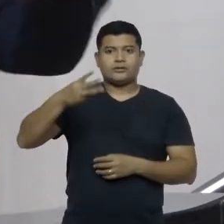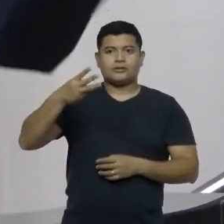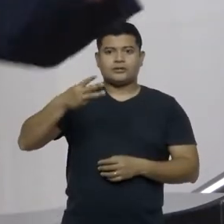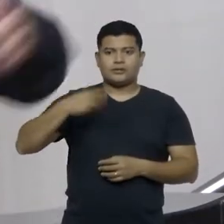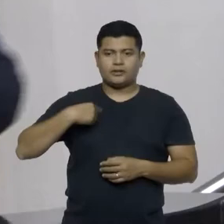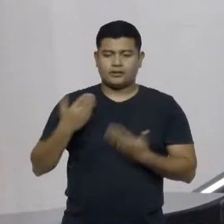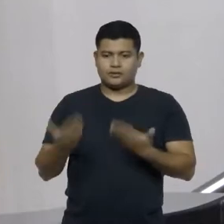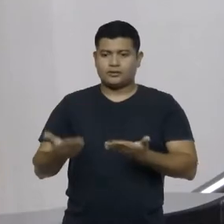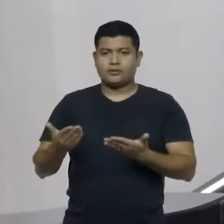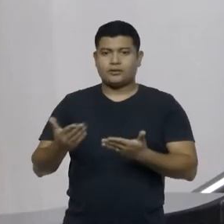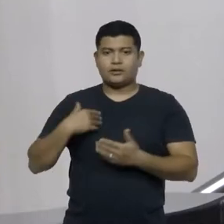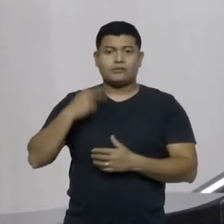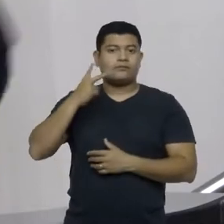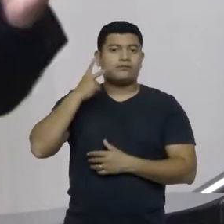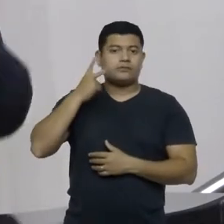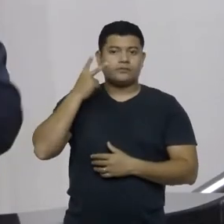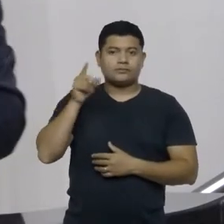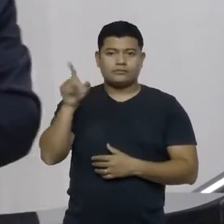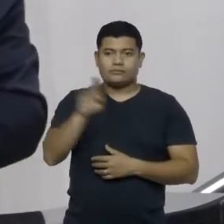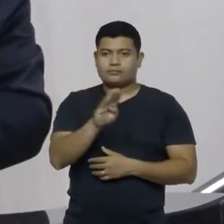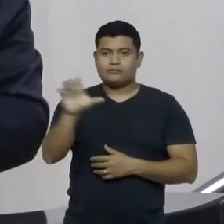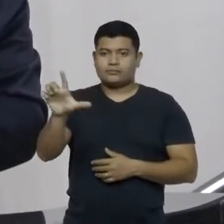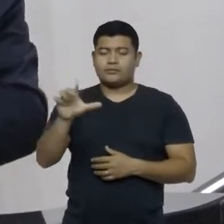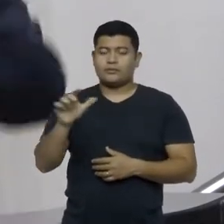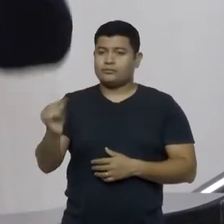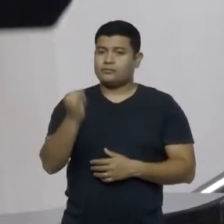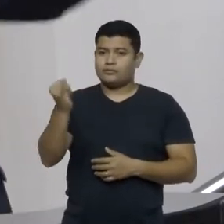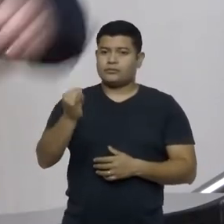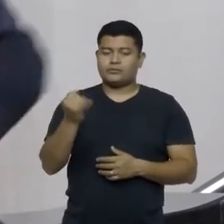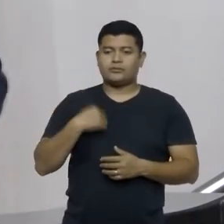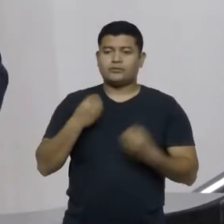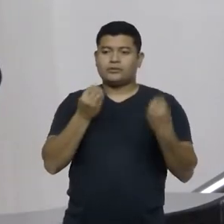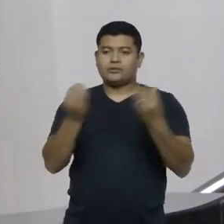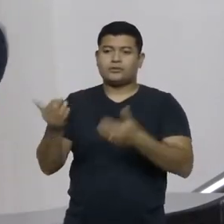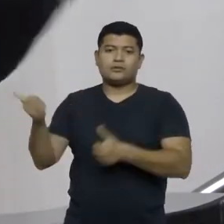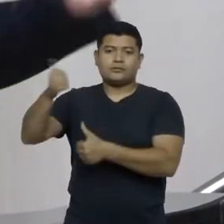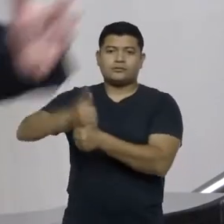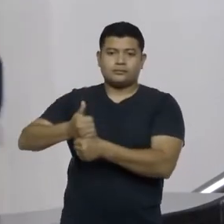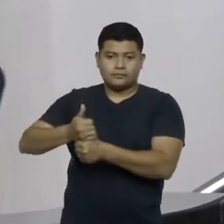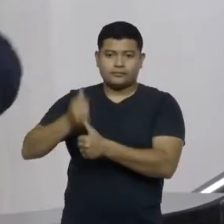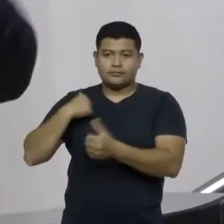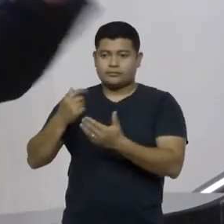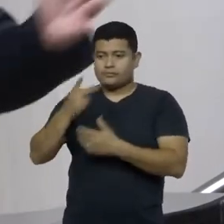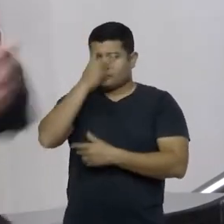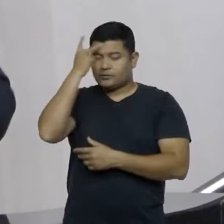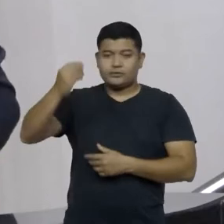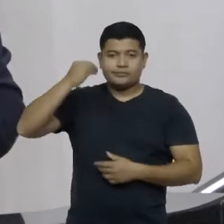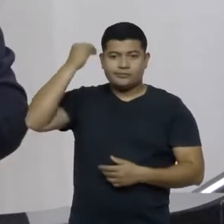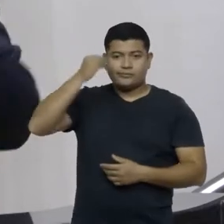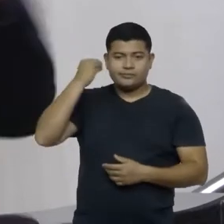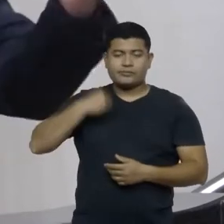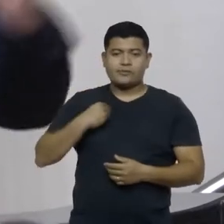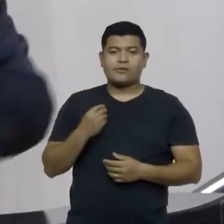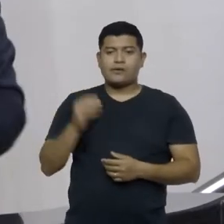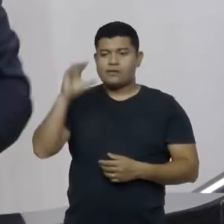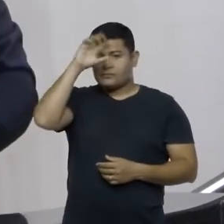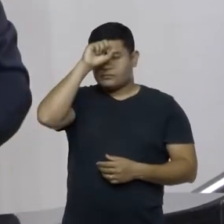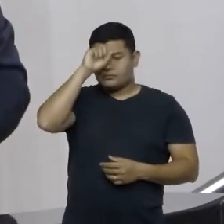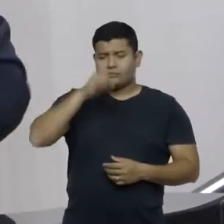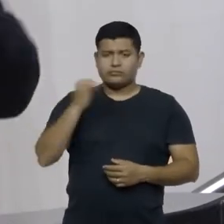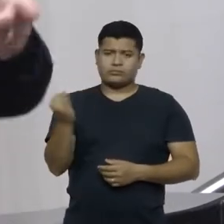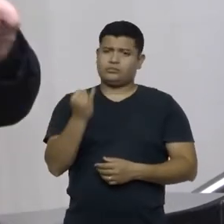também oportunizamos a diversos suplentes. Então, é importante isso. E, com certeza, saímos daqui com muito mais bagagem, muito mais conhecimento, muito mais aprendizado.